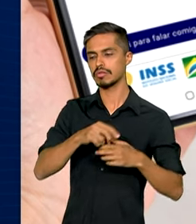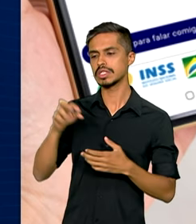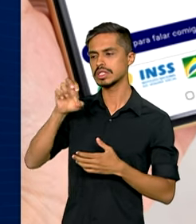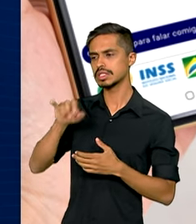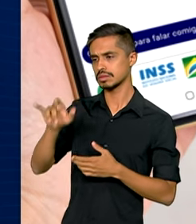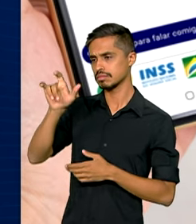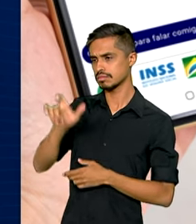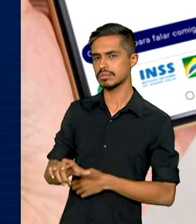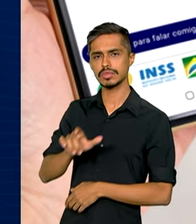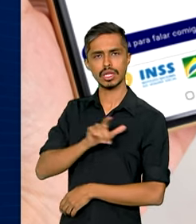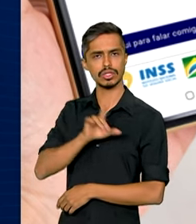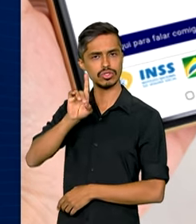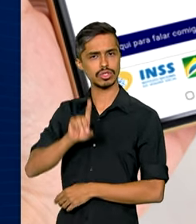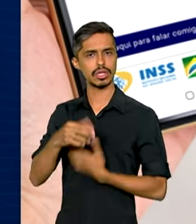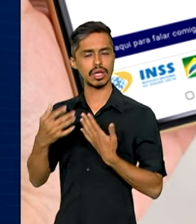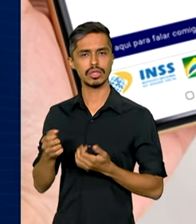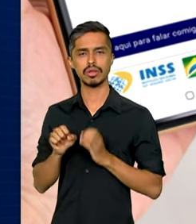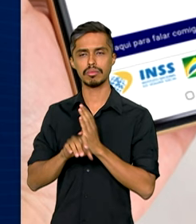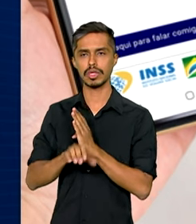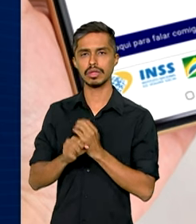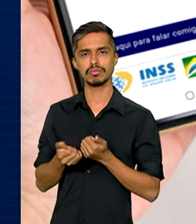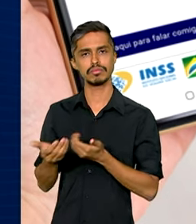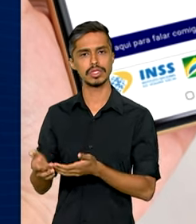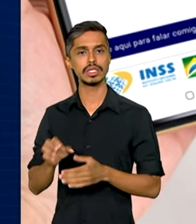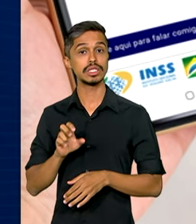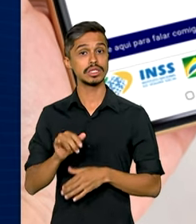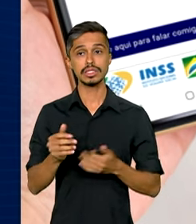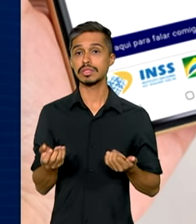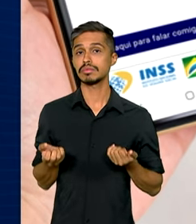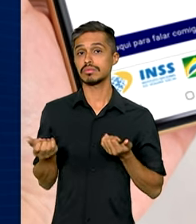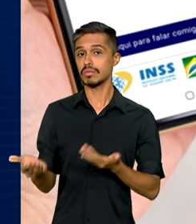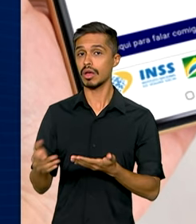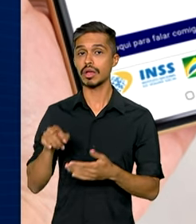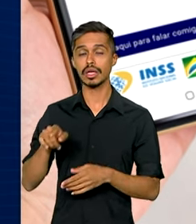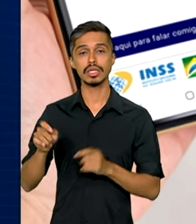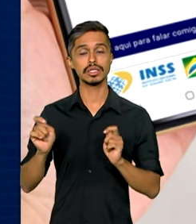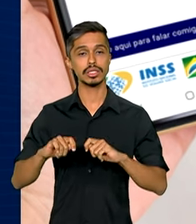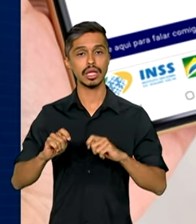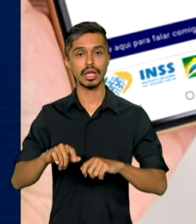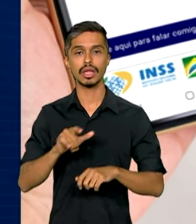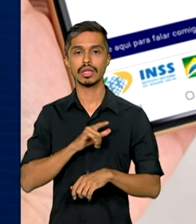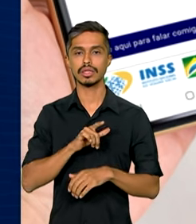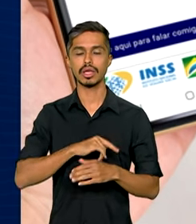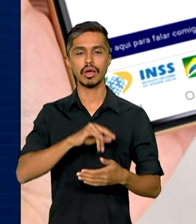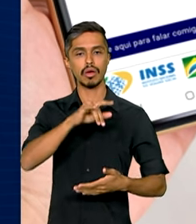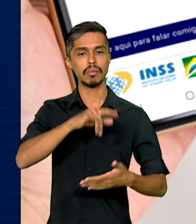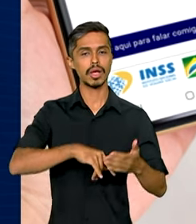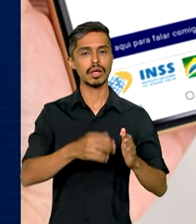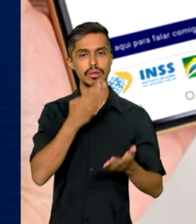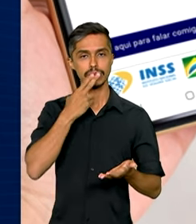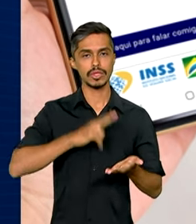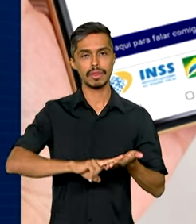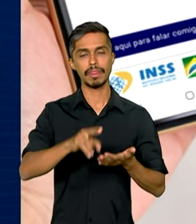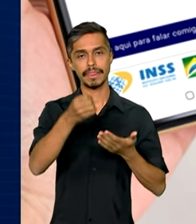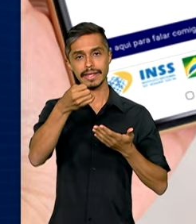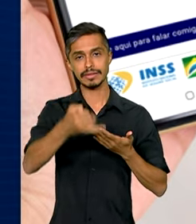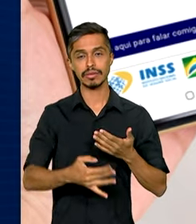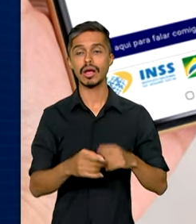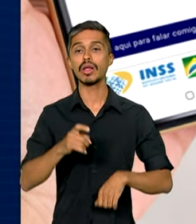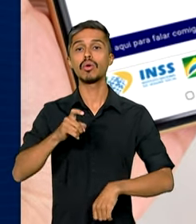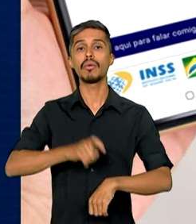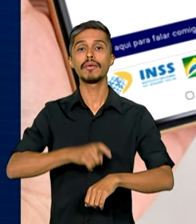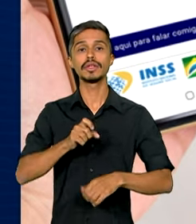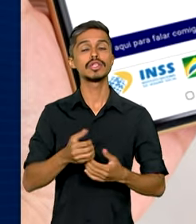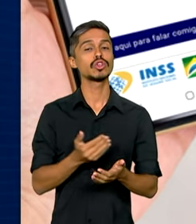tem direito ao benefício. E caso seja concedido, ele receberá uma carta explicando quando e